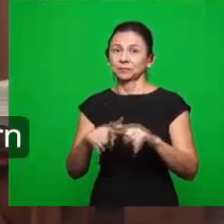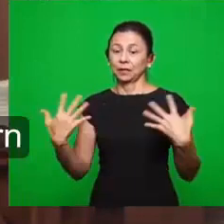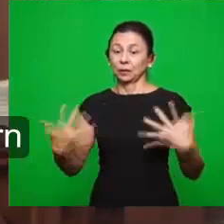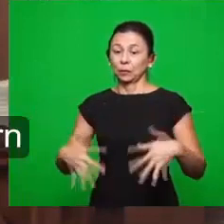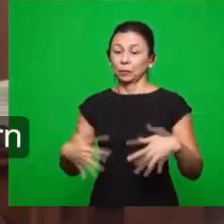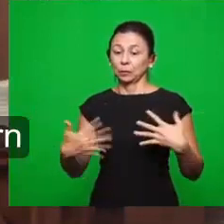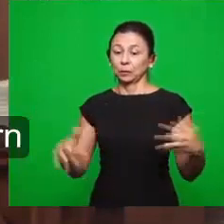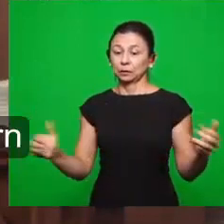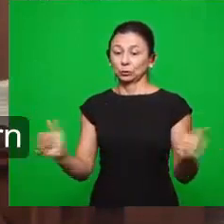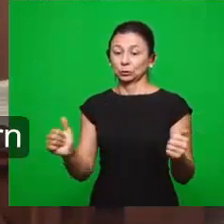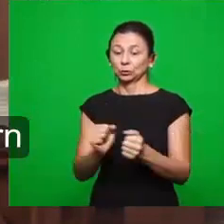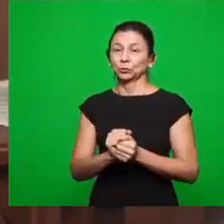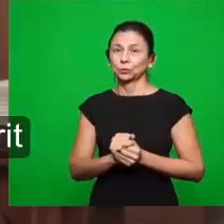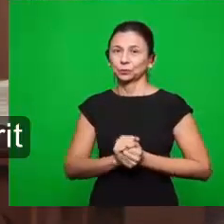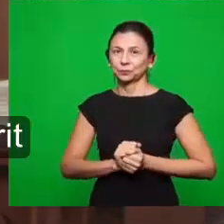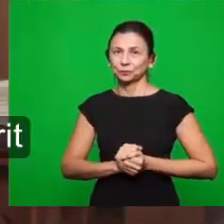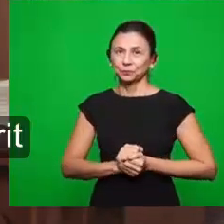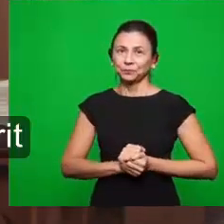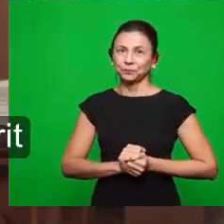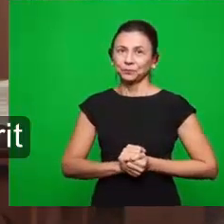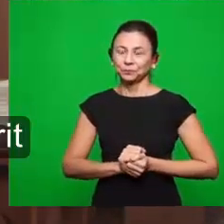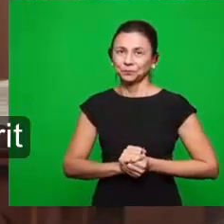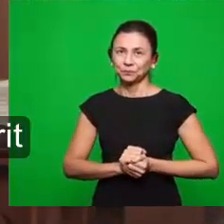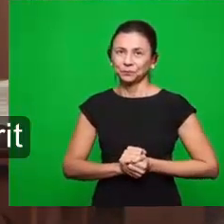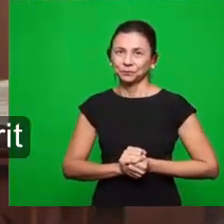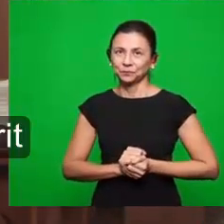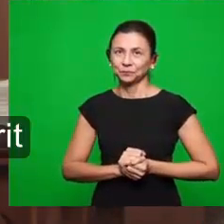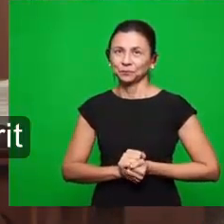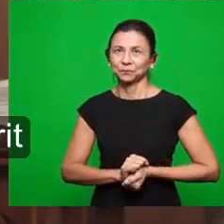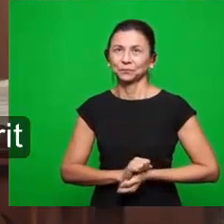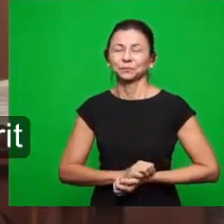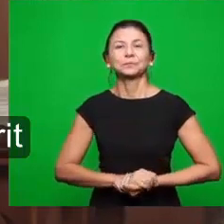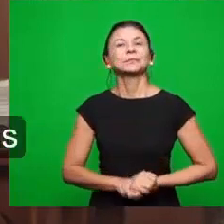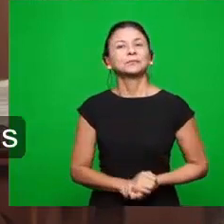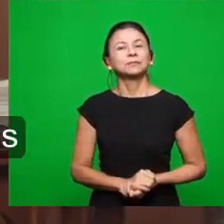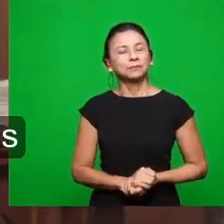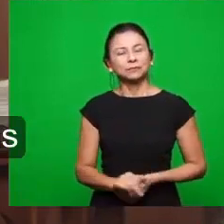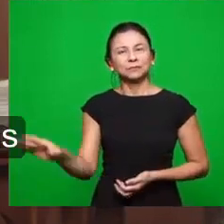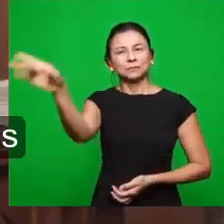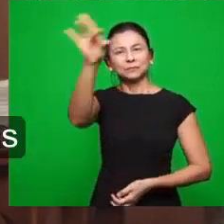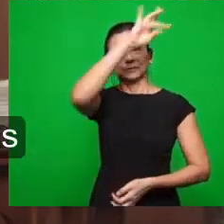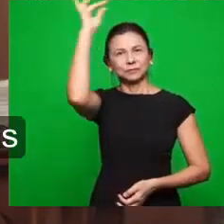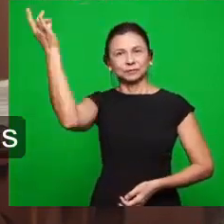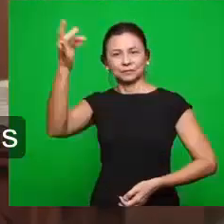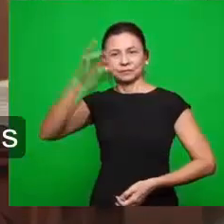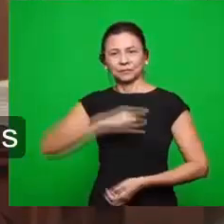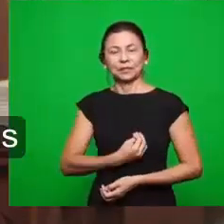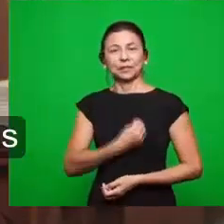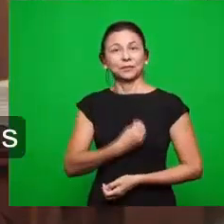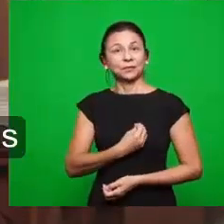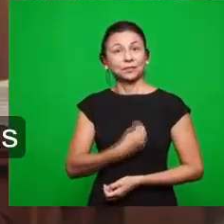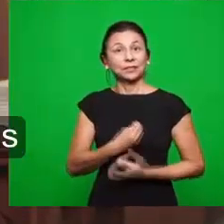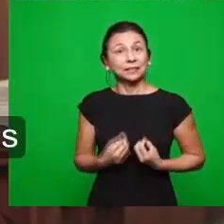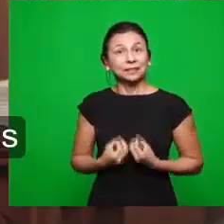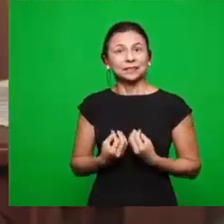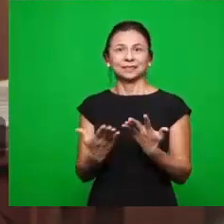E os nossos nascem com vida, porque quem dá vida é o Espírito de vida, que é o Espírito Santo,